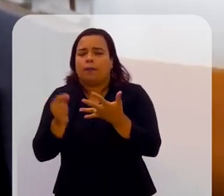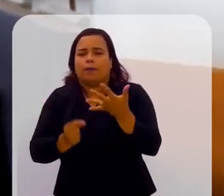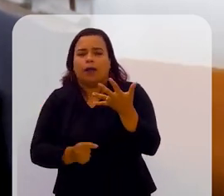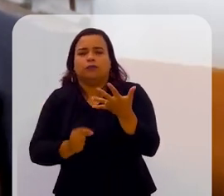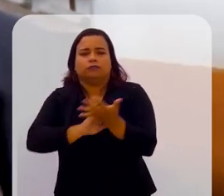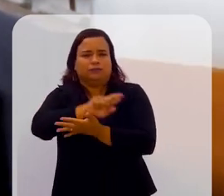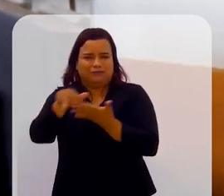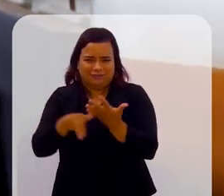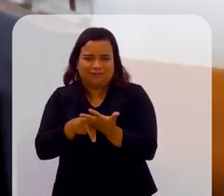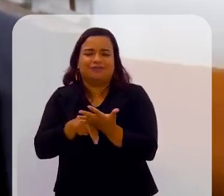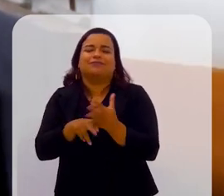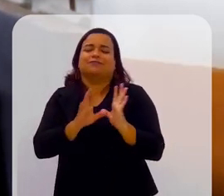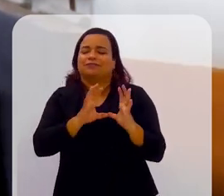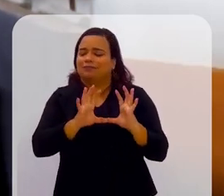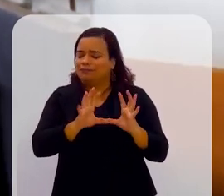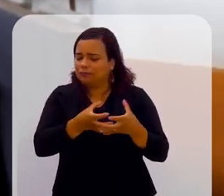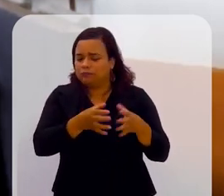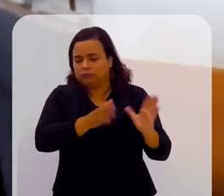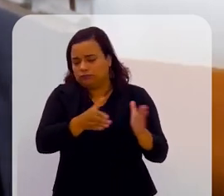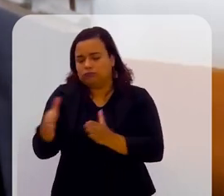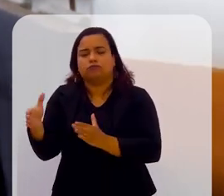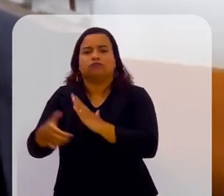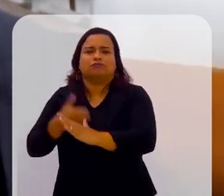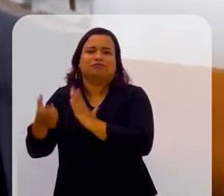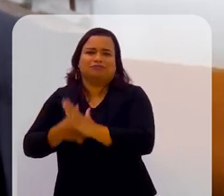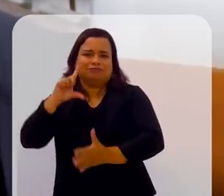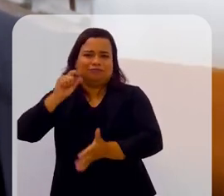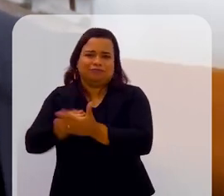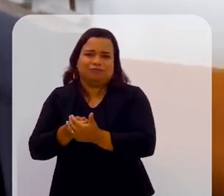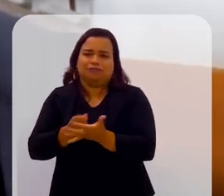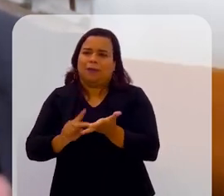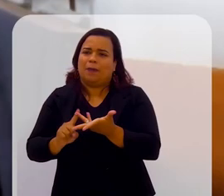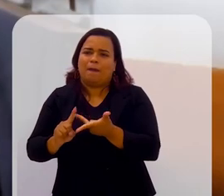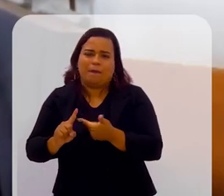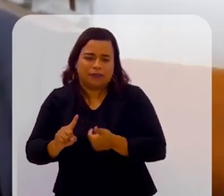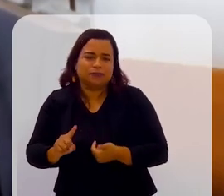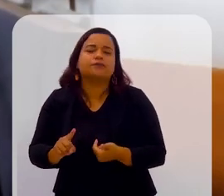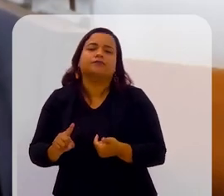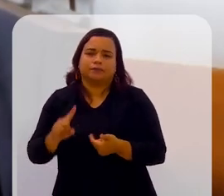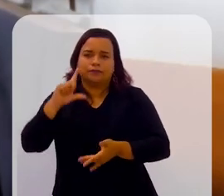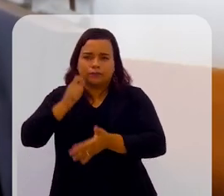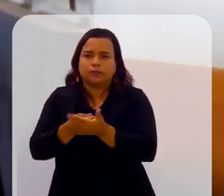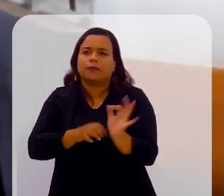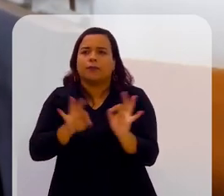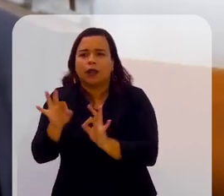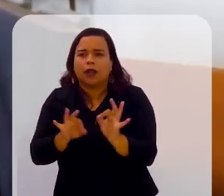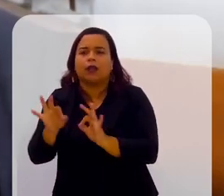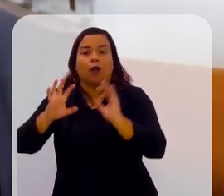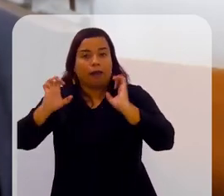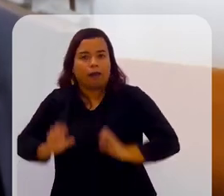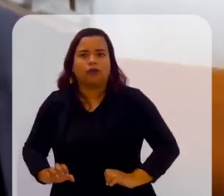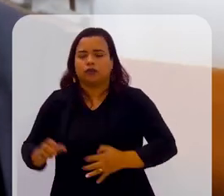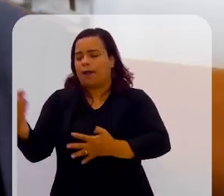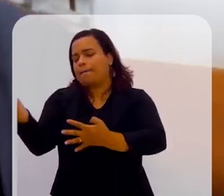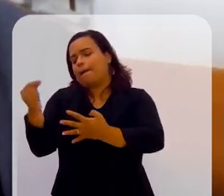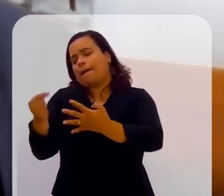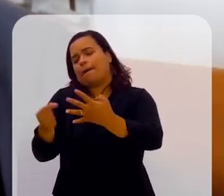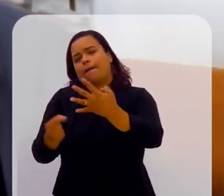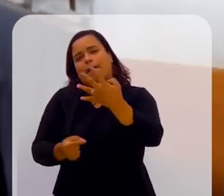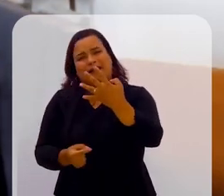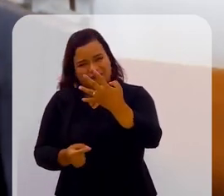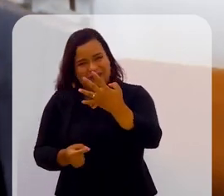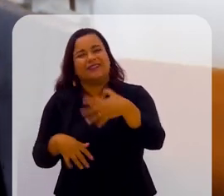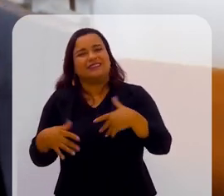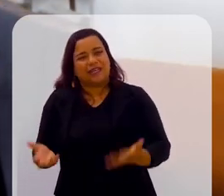organização da empresa. Então, eu tenho uma organização que ela define uma governança corporativa e define todo um procedimento ético. E essa